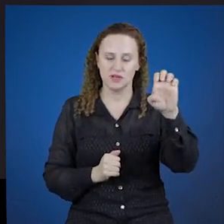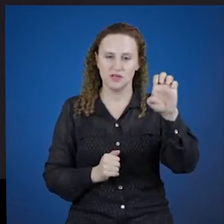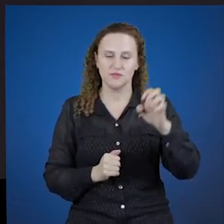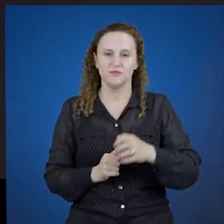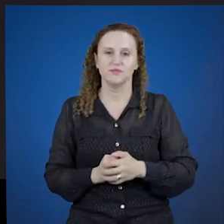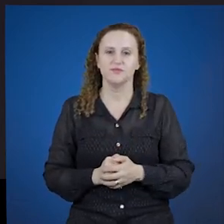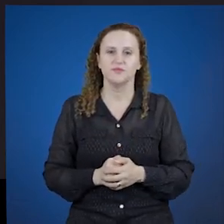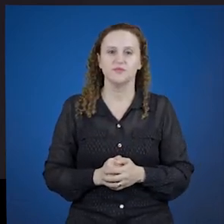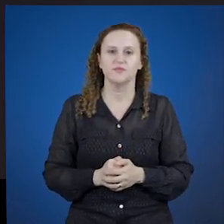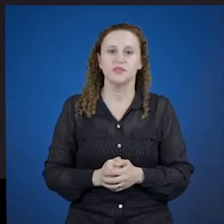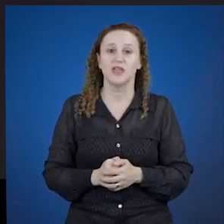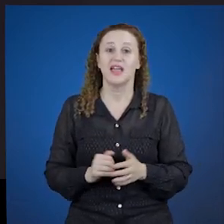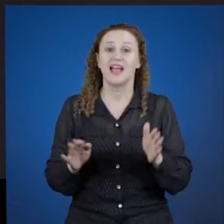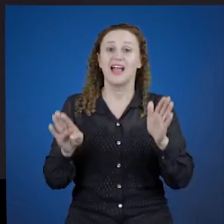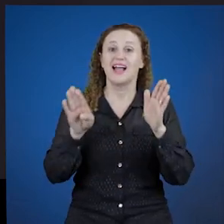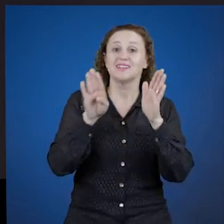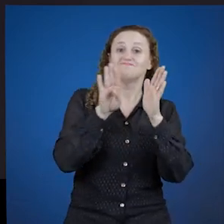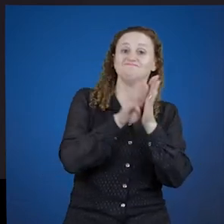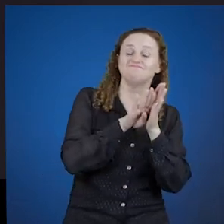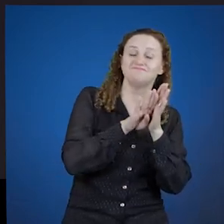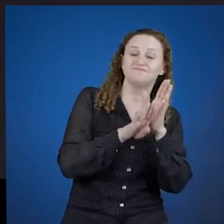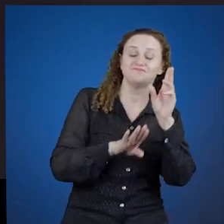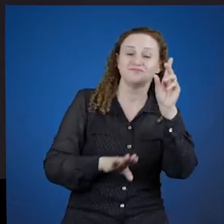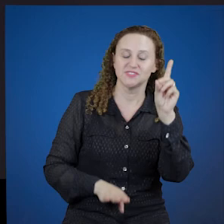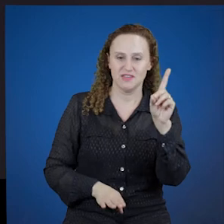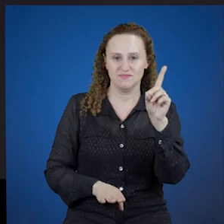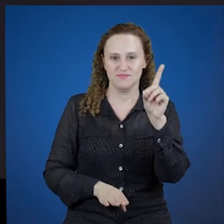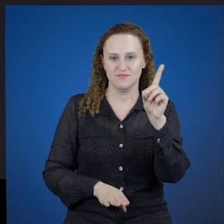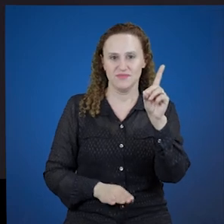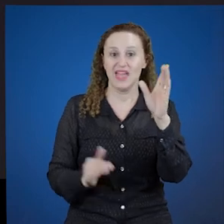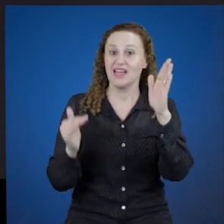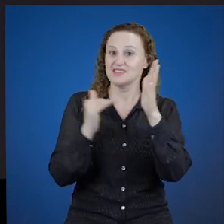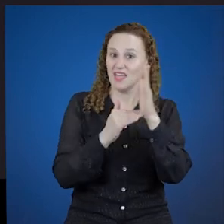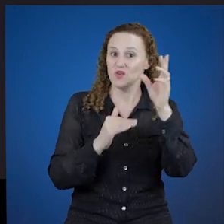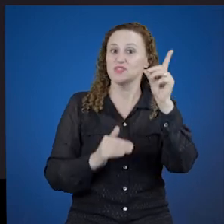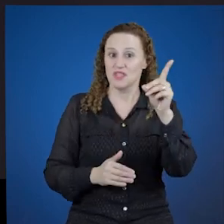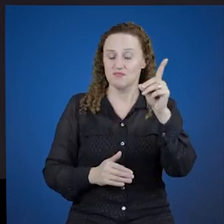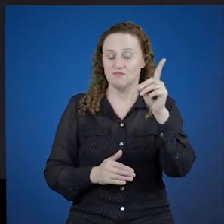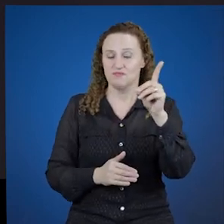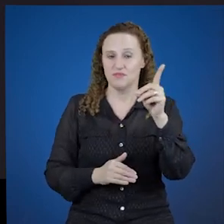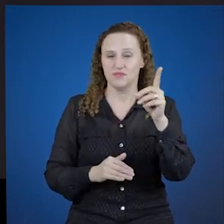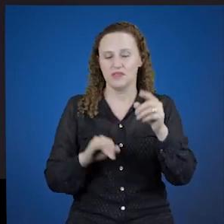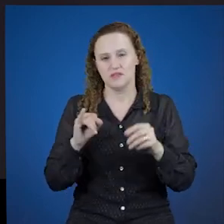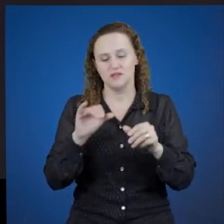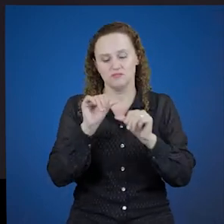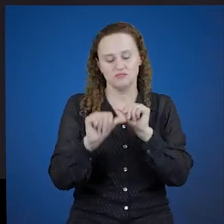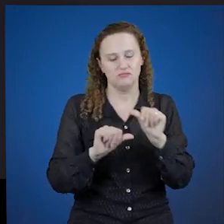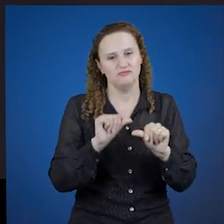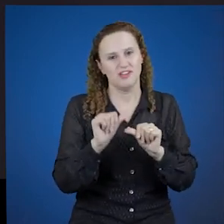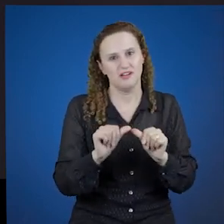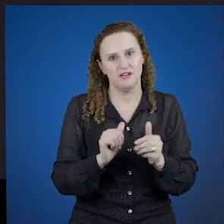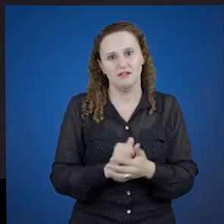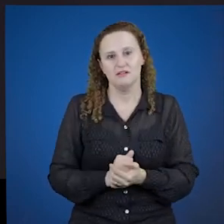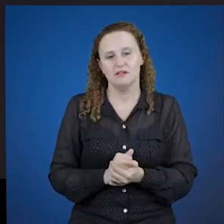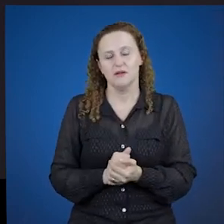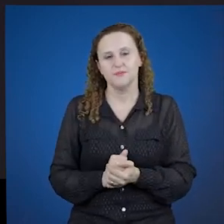radical vai até o de. Então, vejam, as desinências. Se troco aqui,